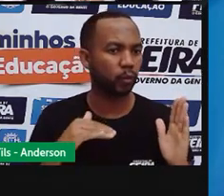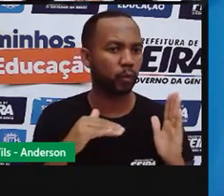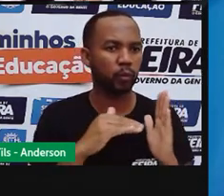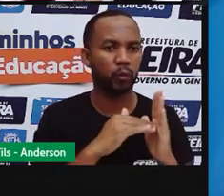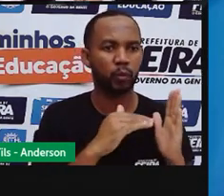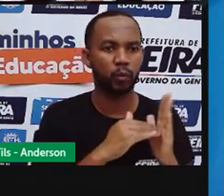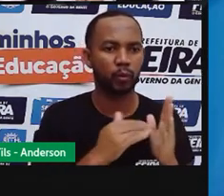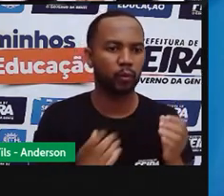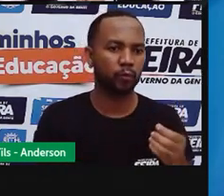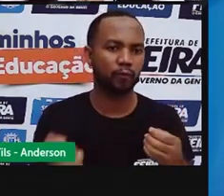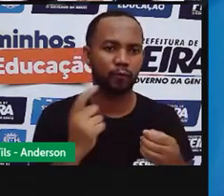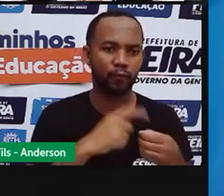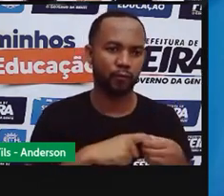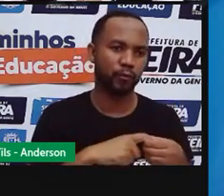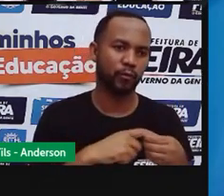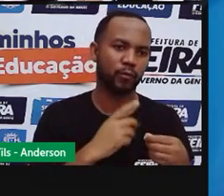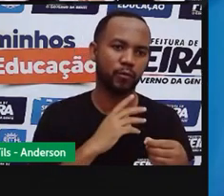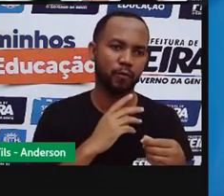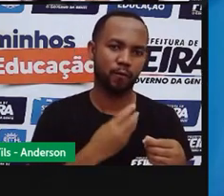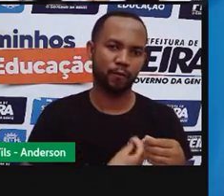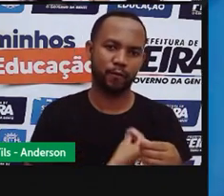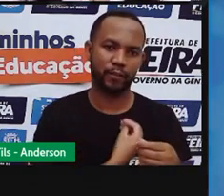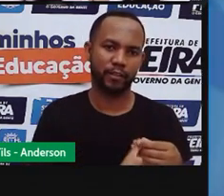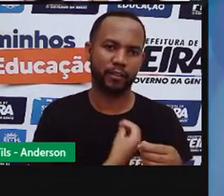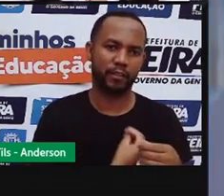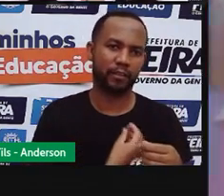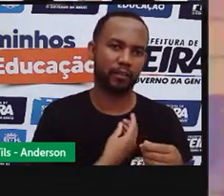a vida como era antigamente.